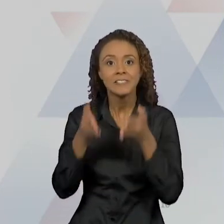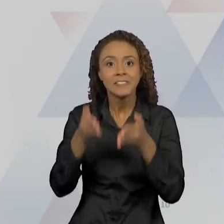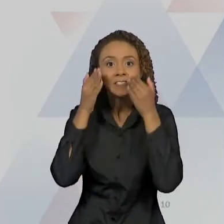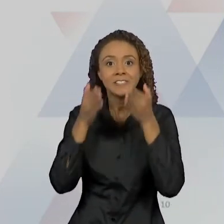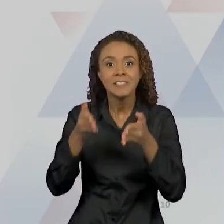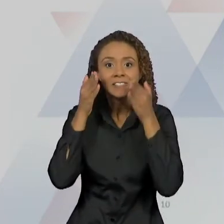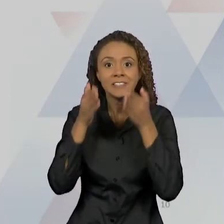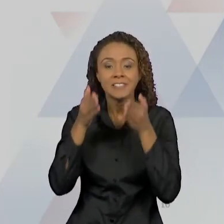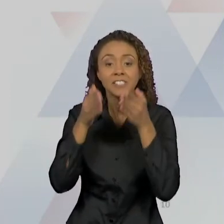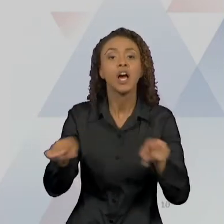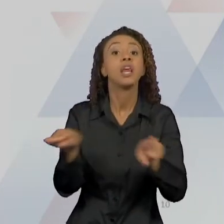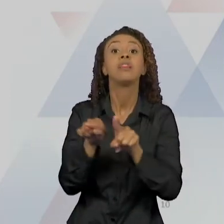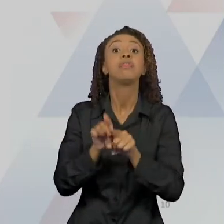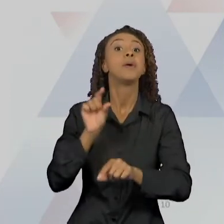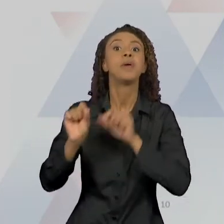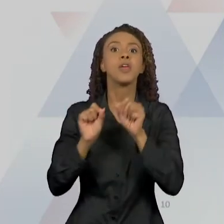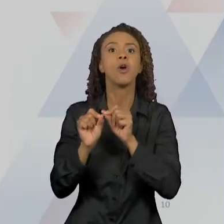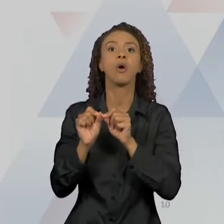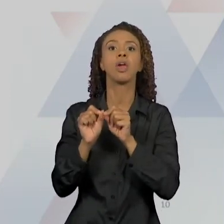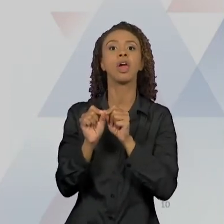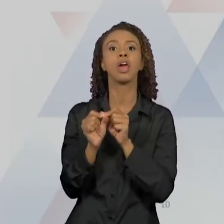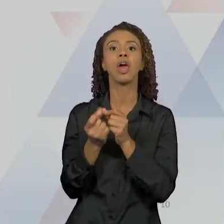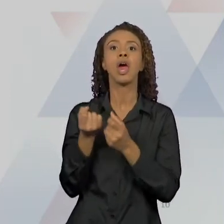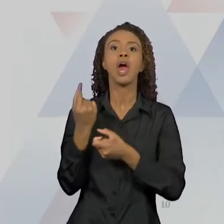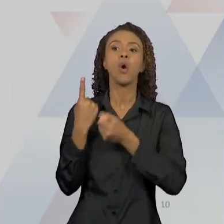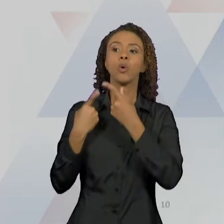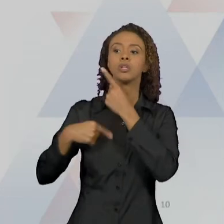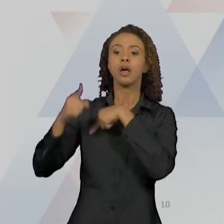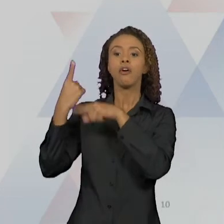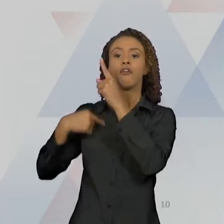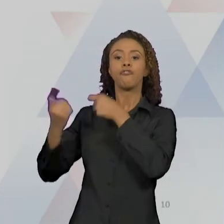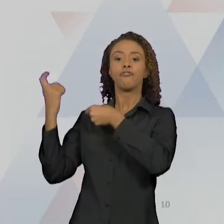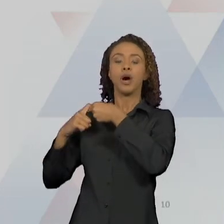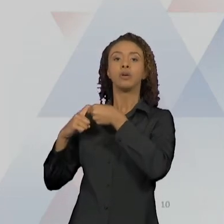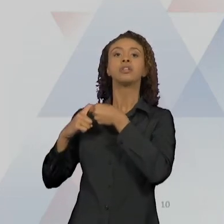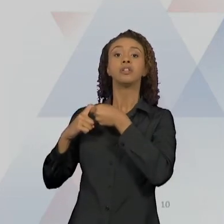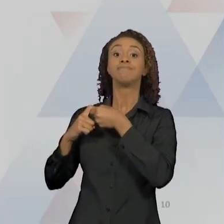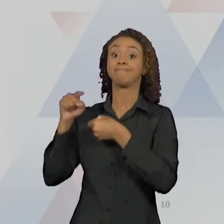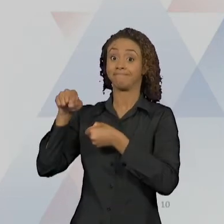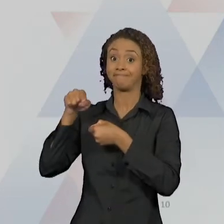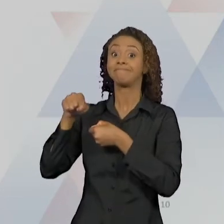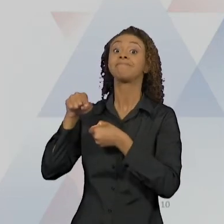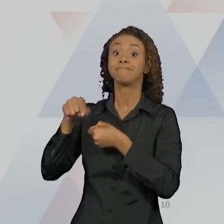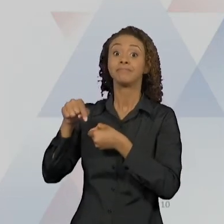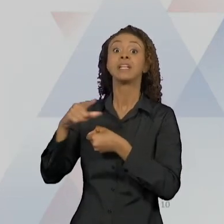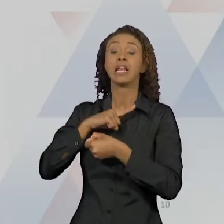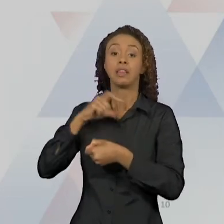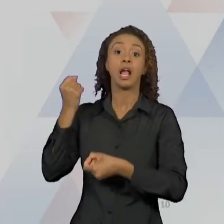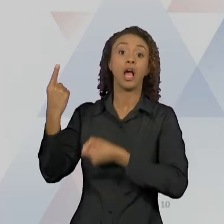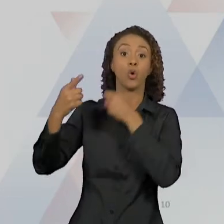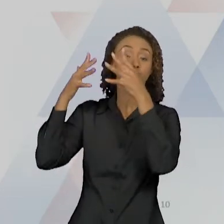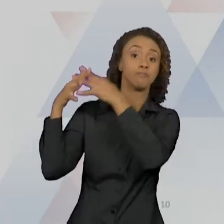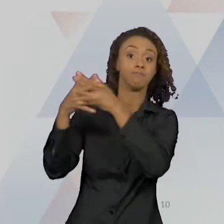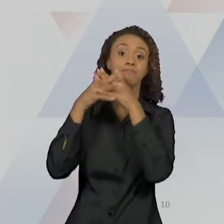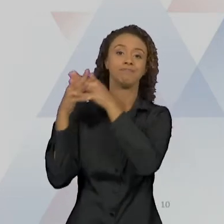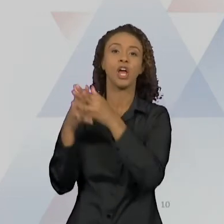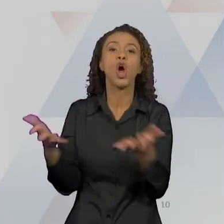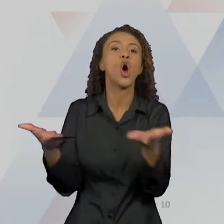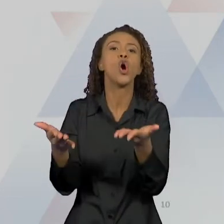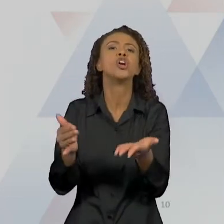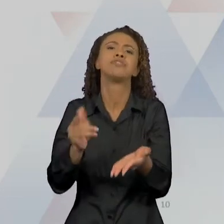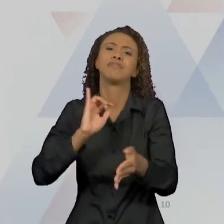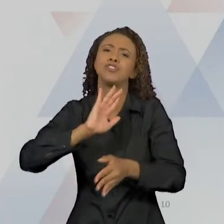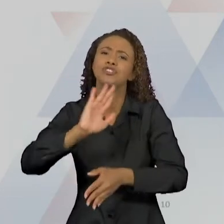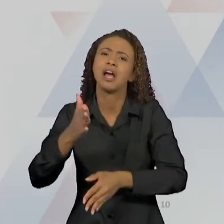regressão. Que são mecanismos que vão dar origem a transtornos muito enfatizados hoje na mídia, como